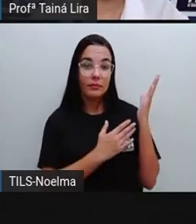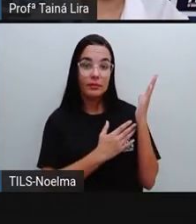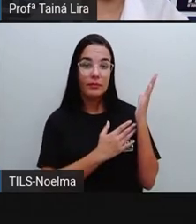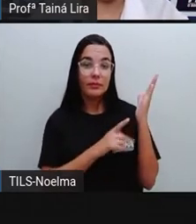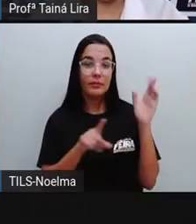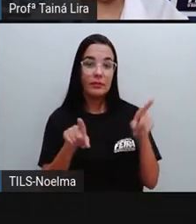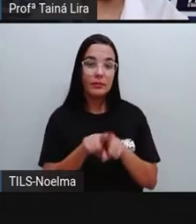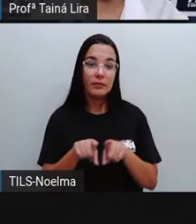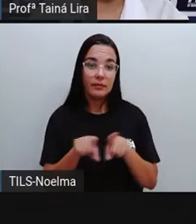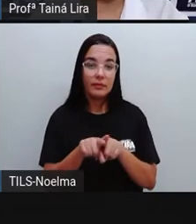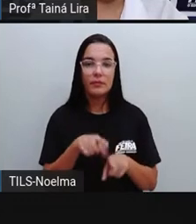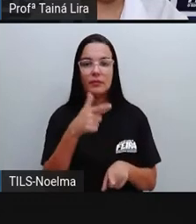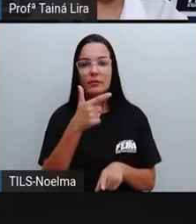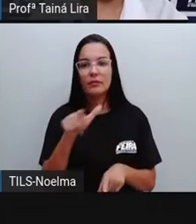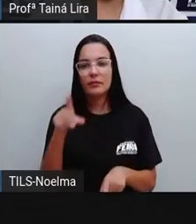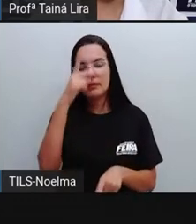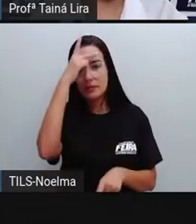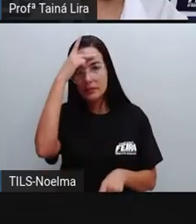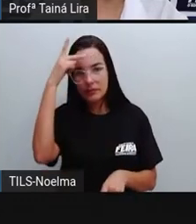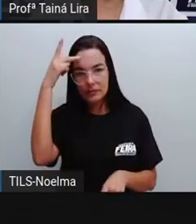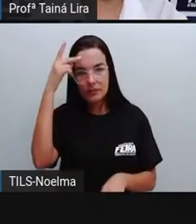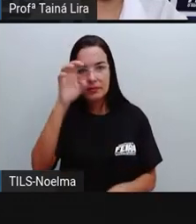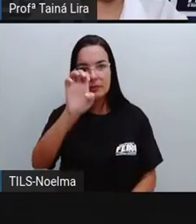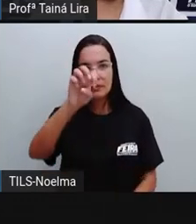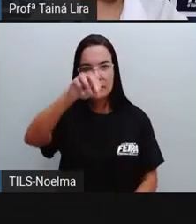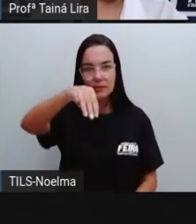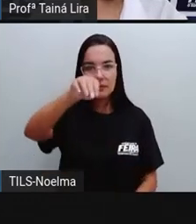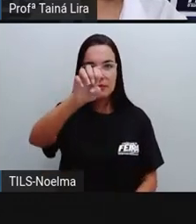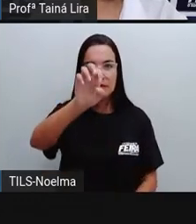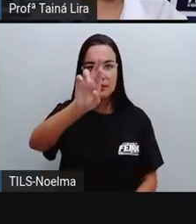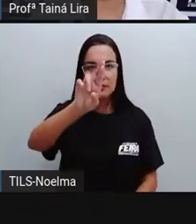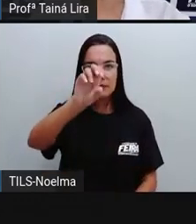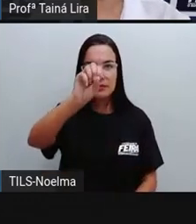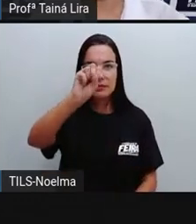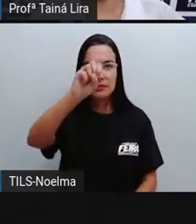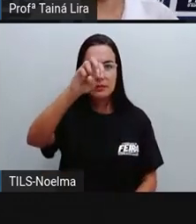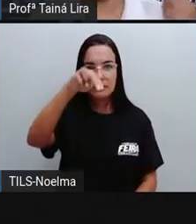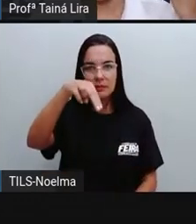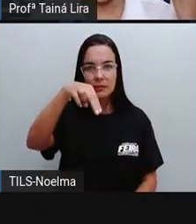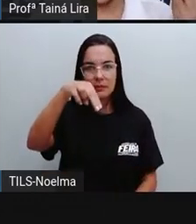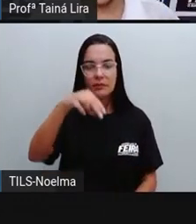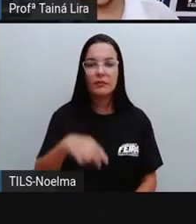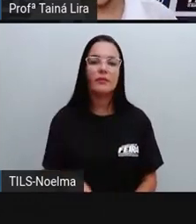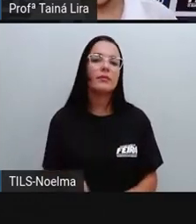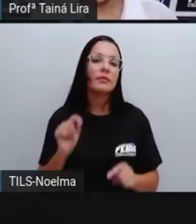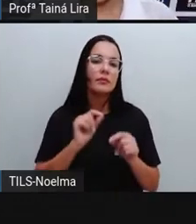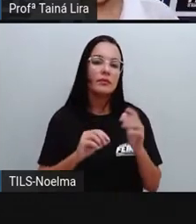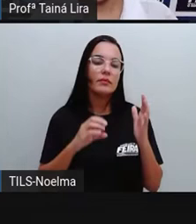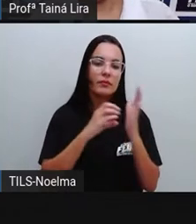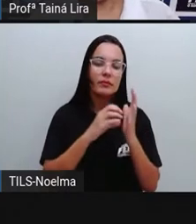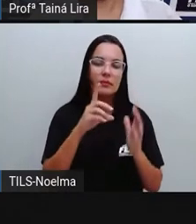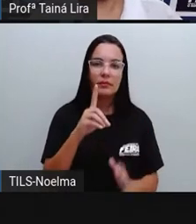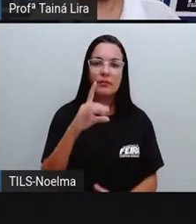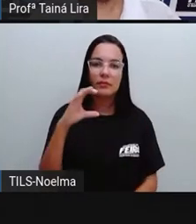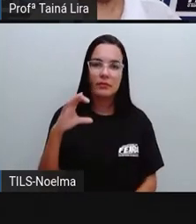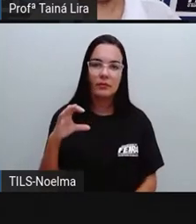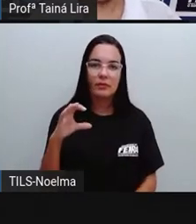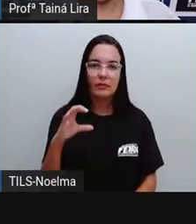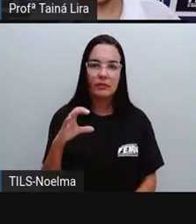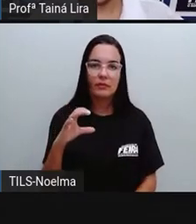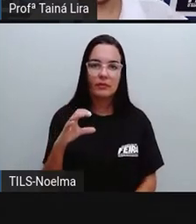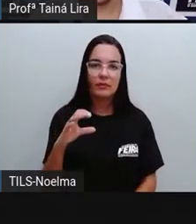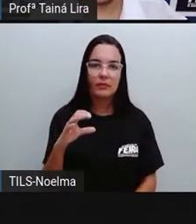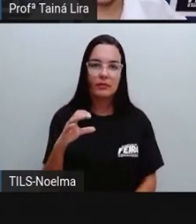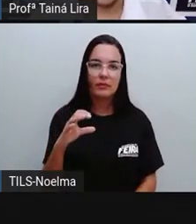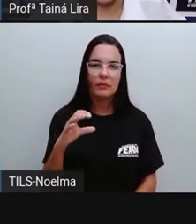Emerson Minho, né? Emerson da Costa dos Santos, do Partido DC, tá? A Pró colocou